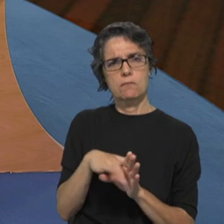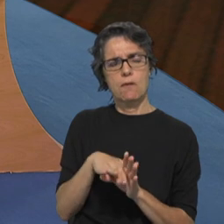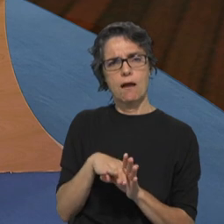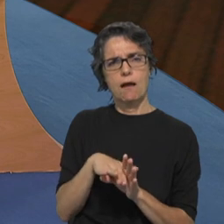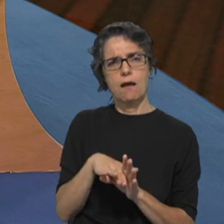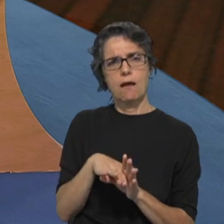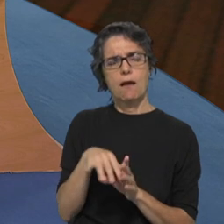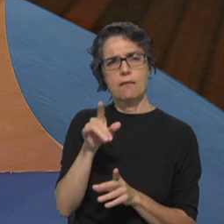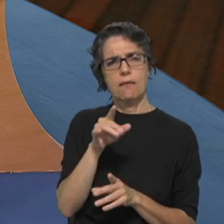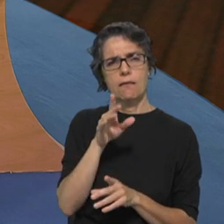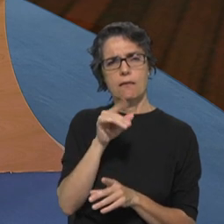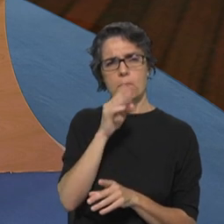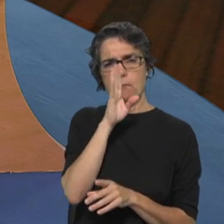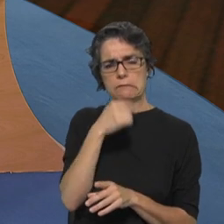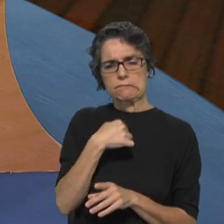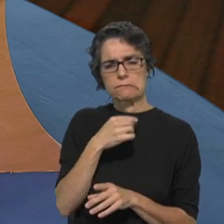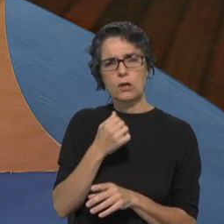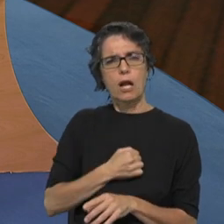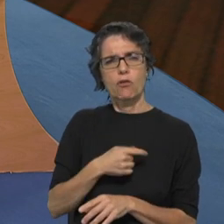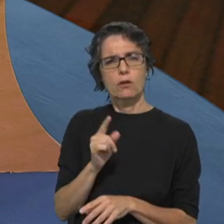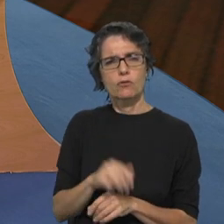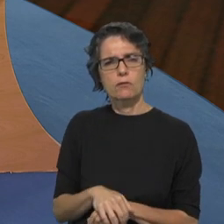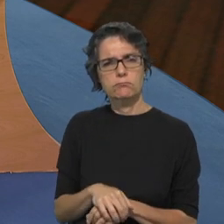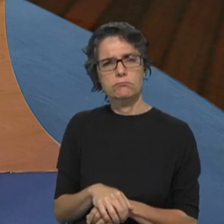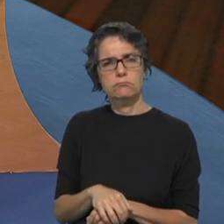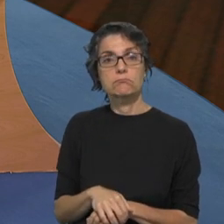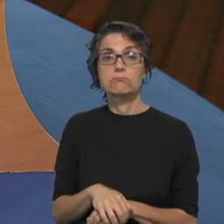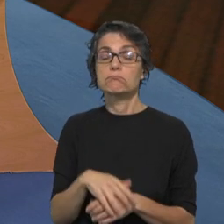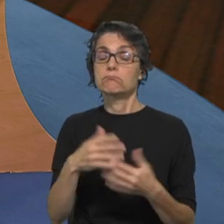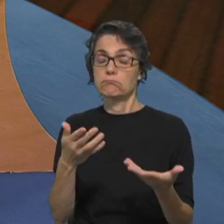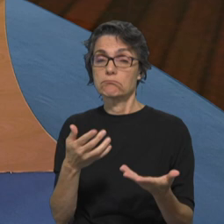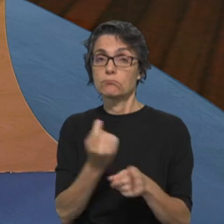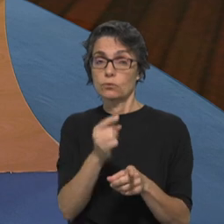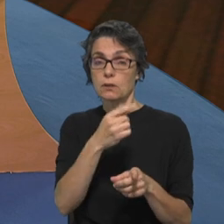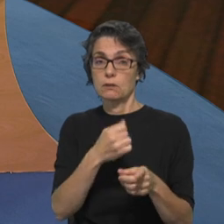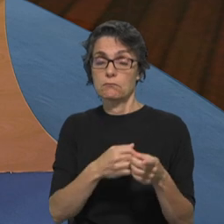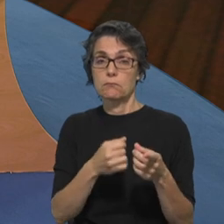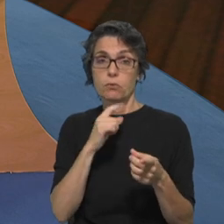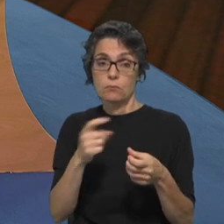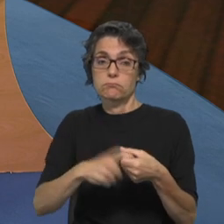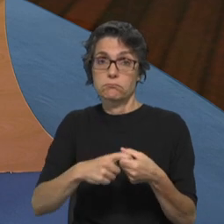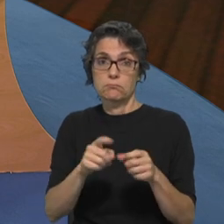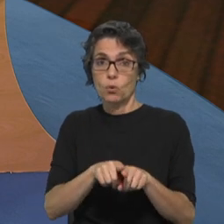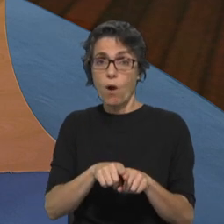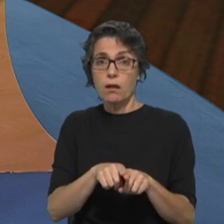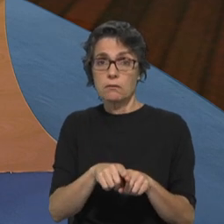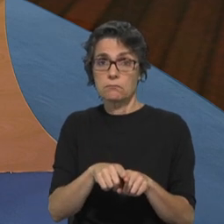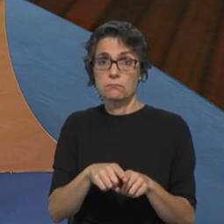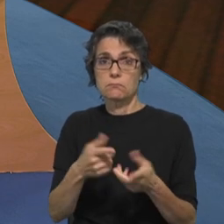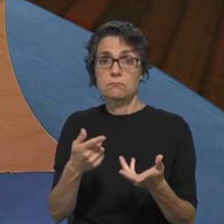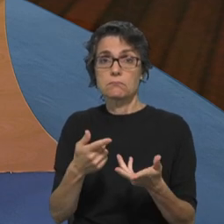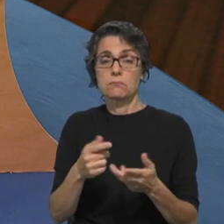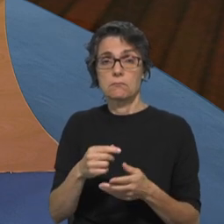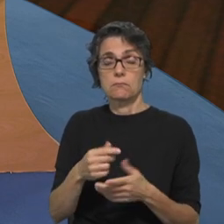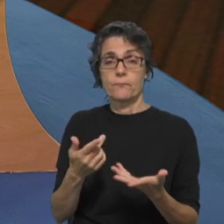fazer parte deste movimento, mesmo com diferenças em relação ao que é, ao que são os princípios